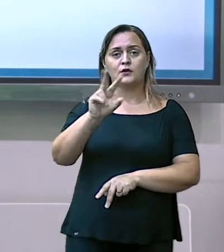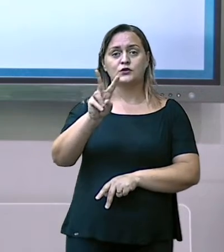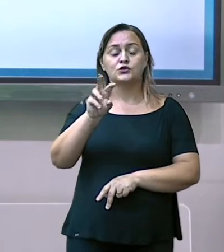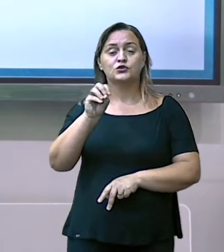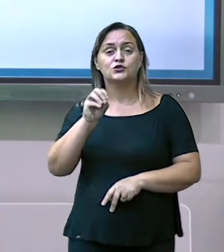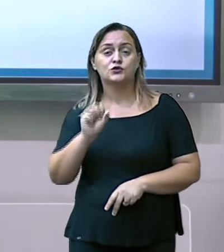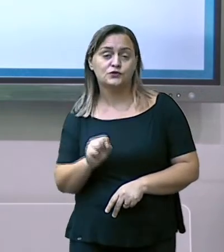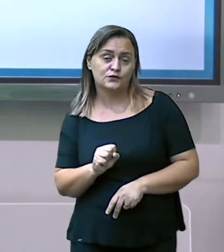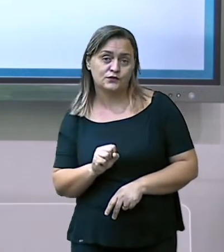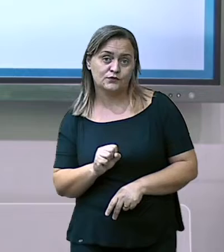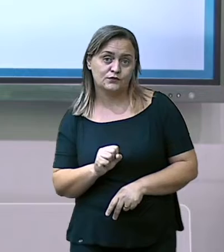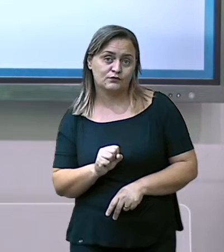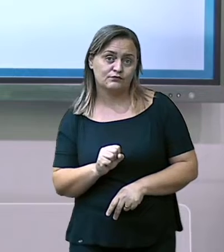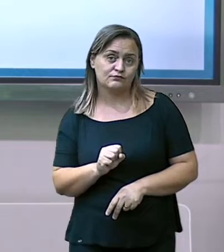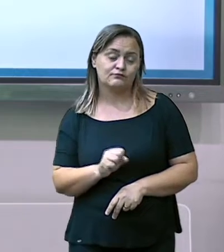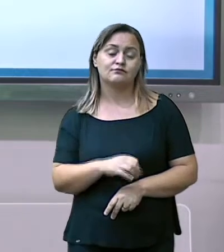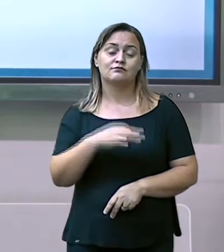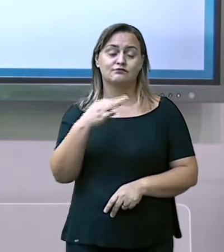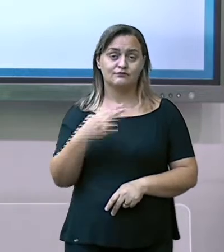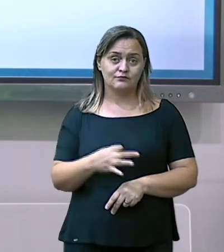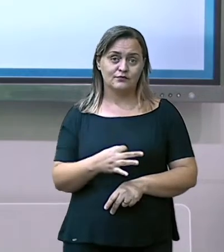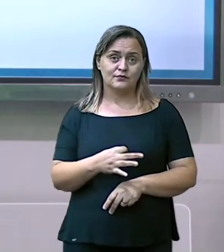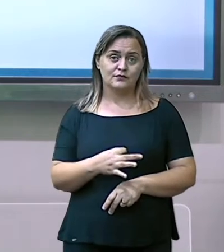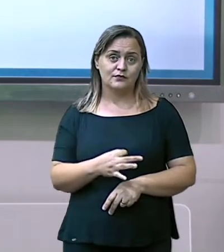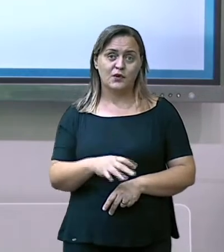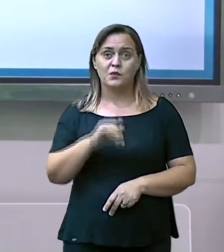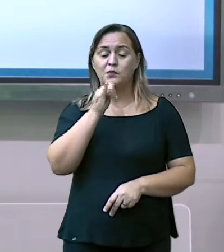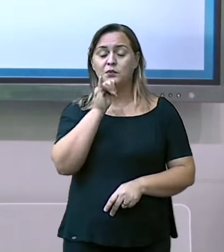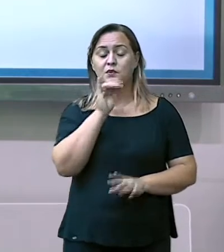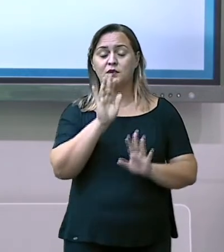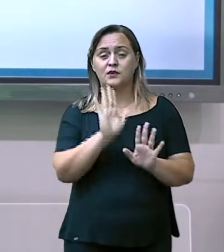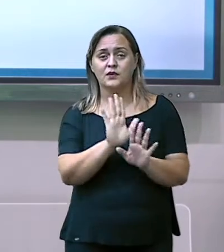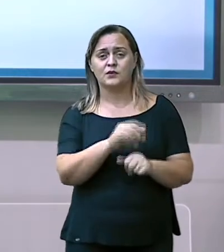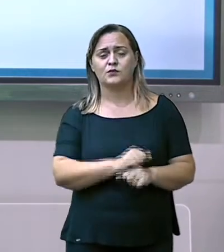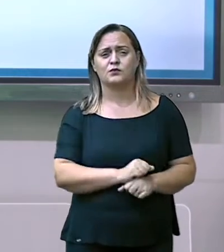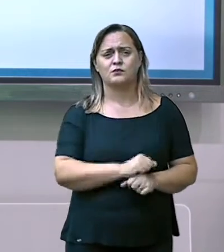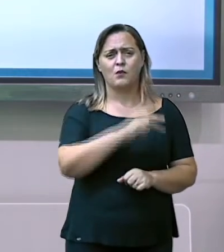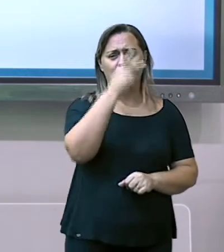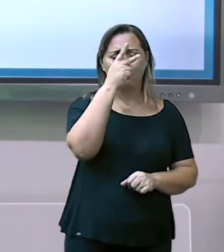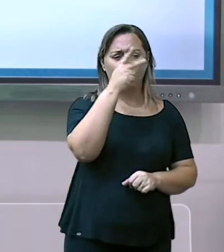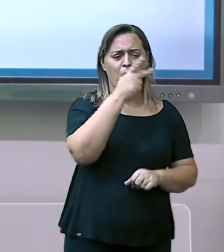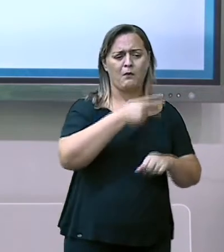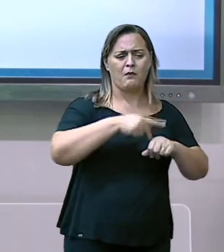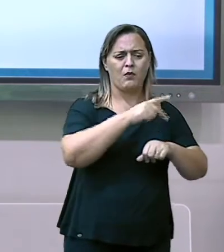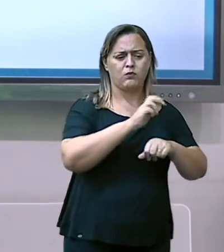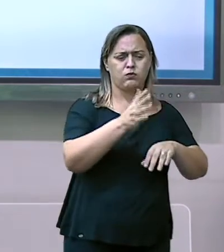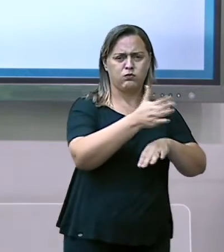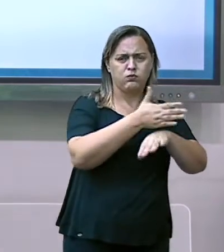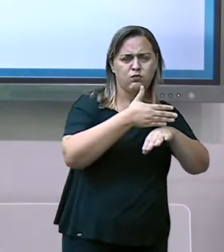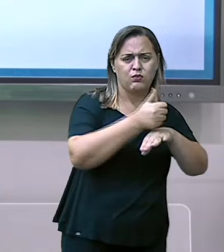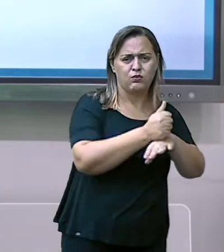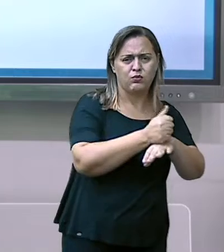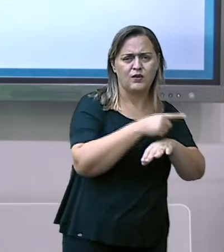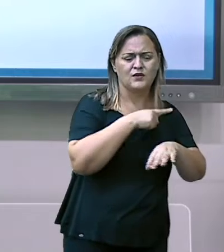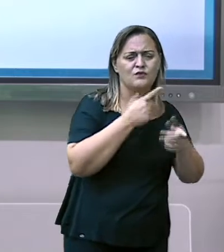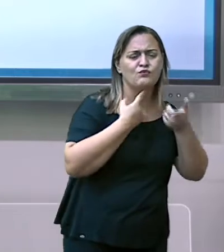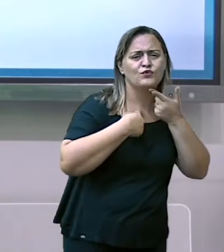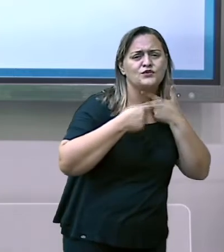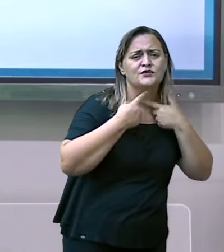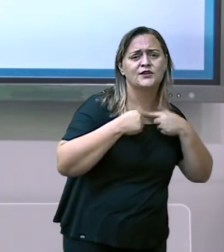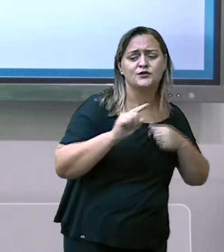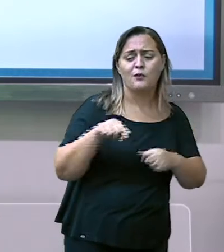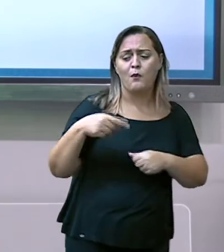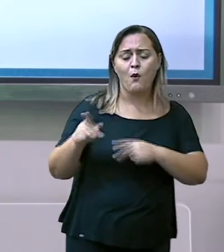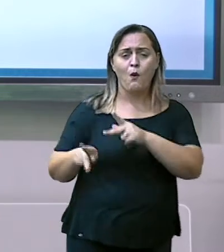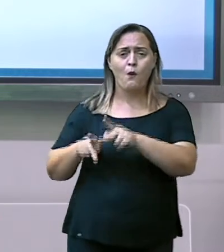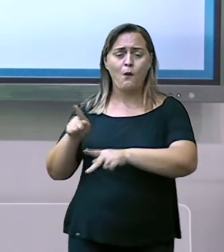interesses. O colonizador tem os seus interesses e os povos nativos têm também os